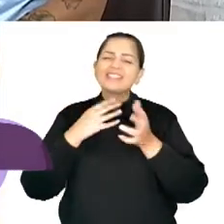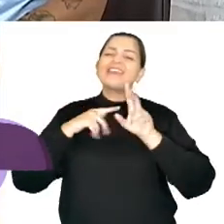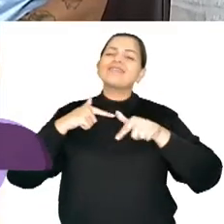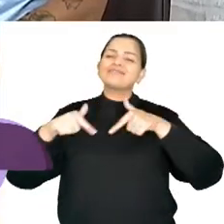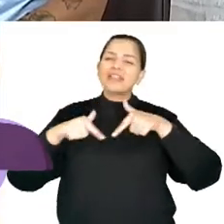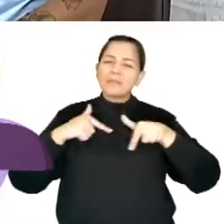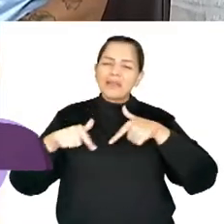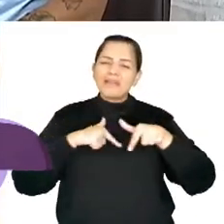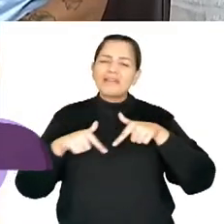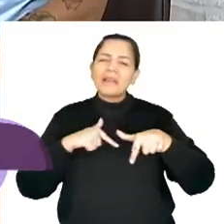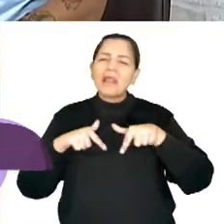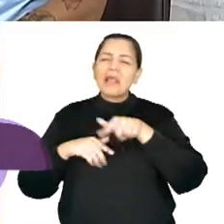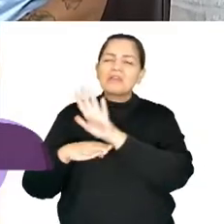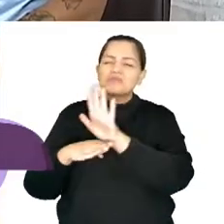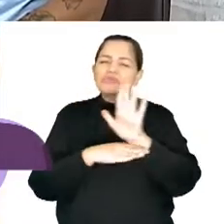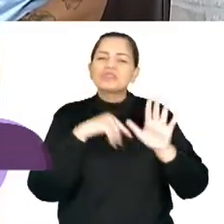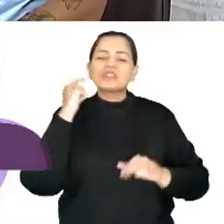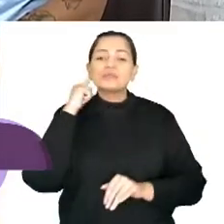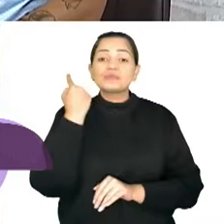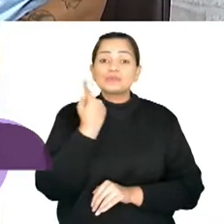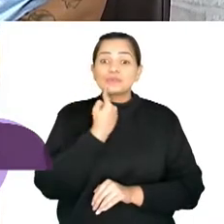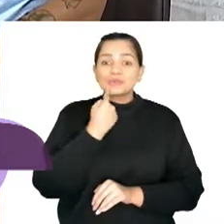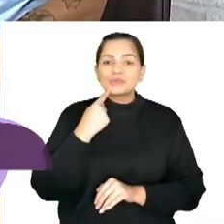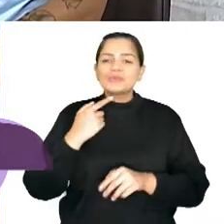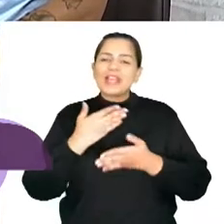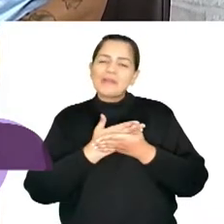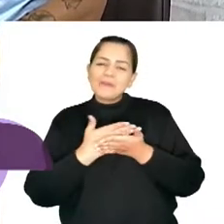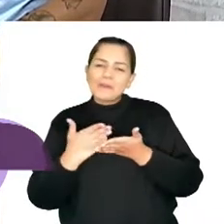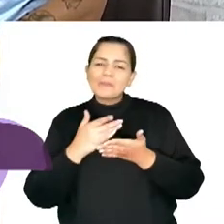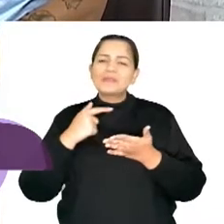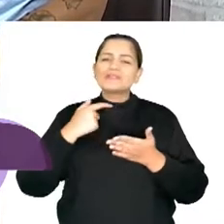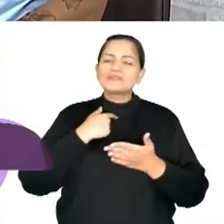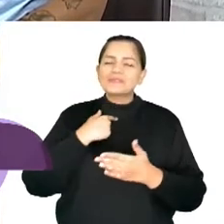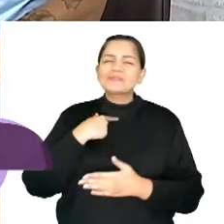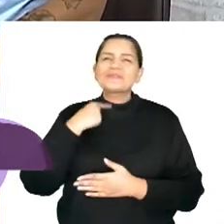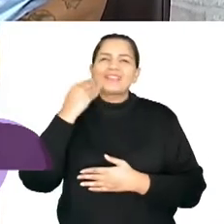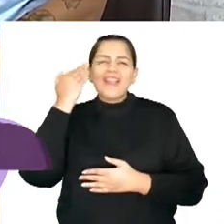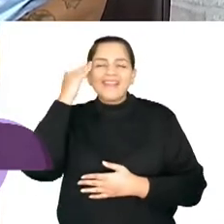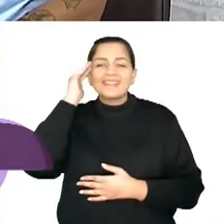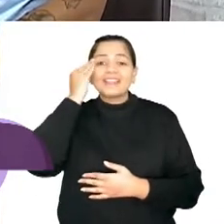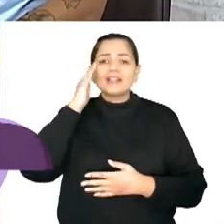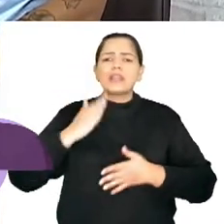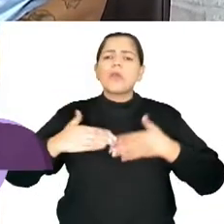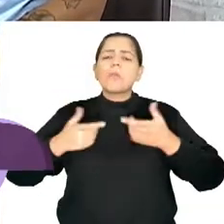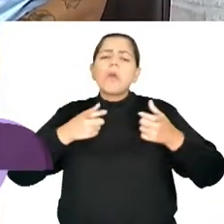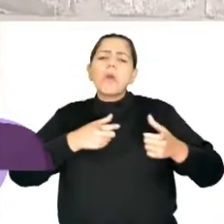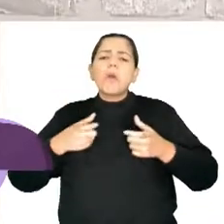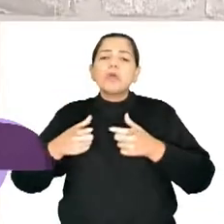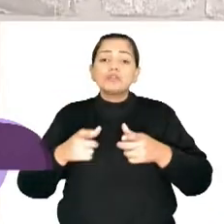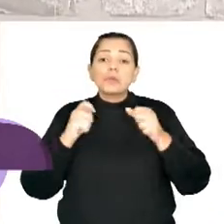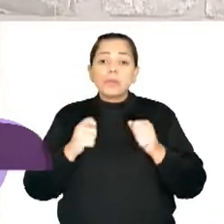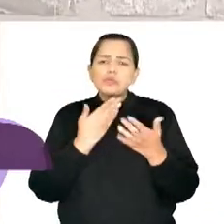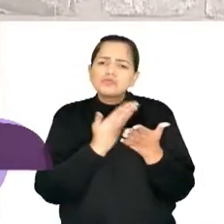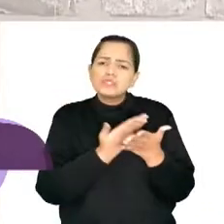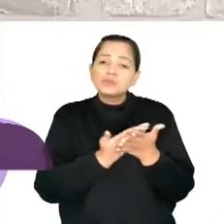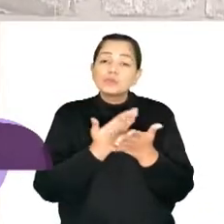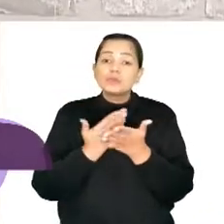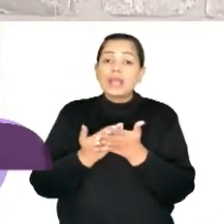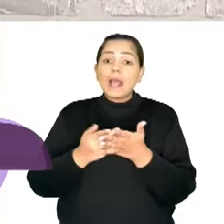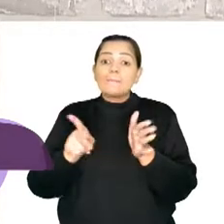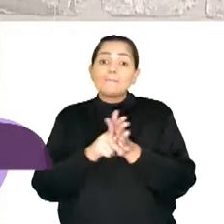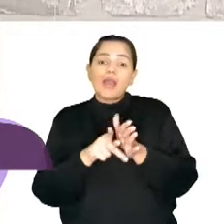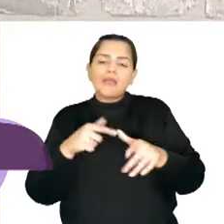gostaria muito de trabalhar com isso, com surdos, e aí eu fui descobrindo, amadurecendo, para entender quais caminhos me levariam